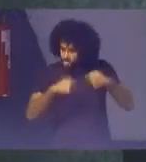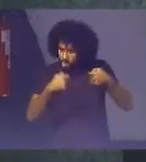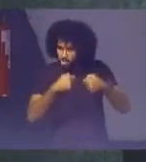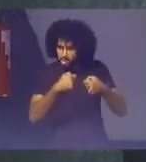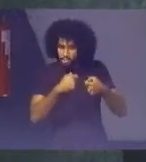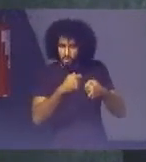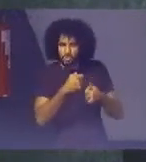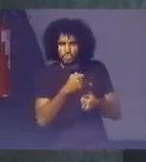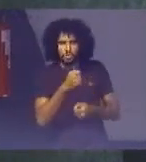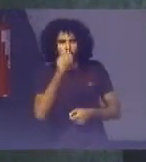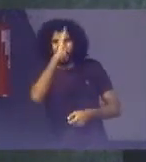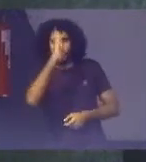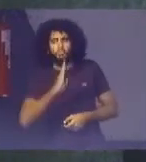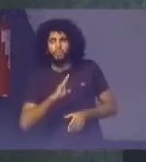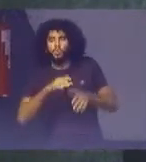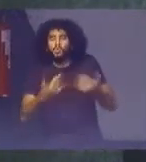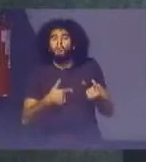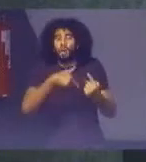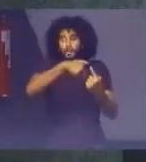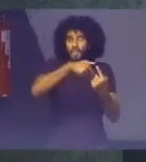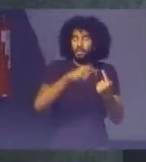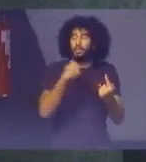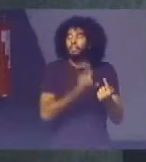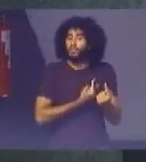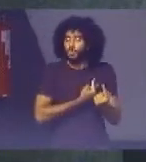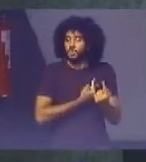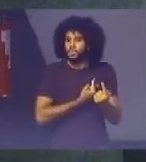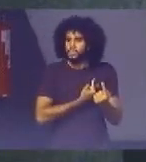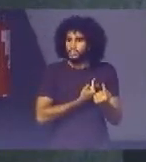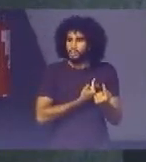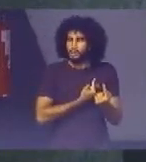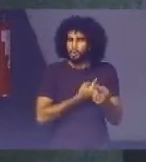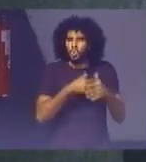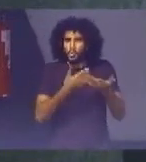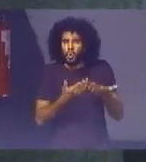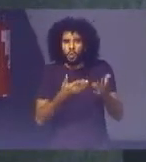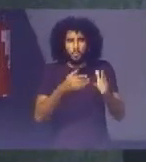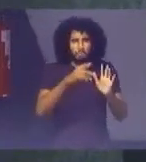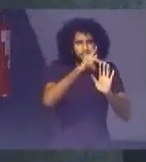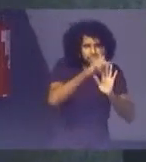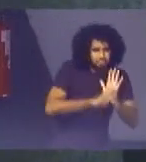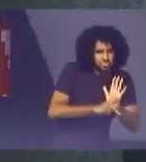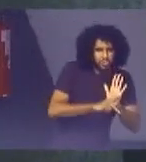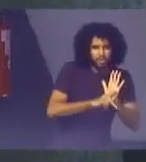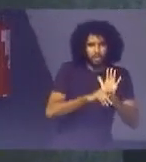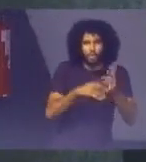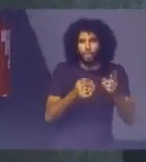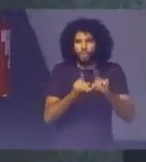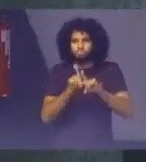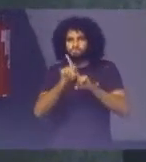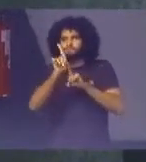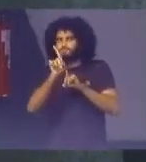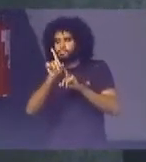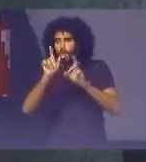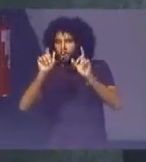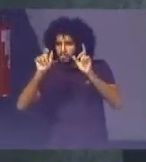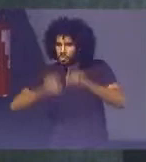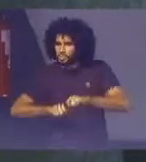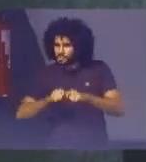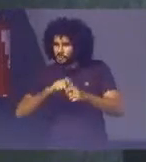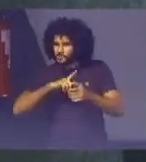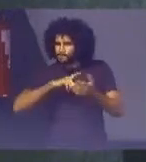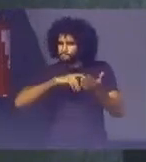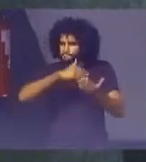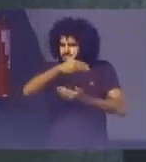Definir Qual é a nossa meta Com que plano Com que programa Com que indicador Que isso dialoga No